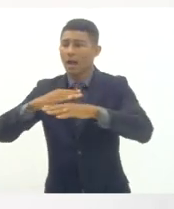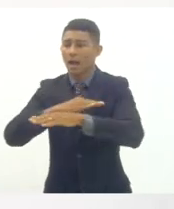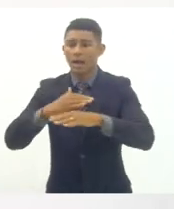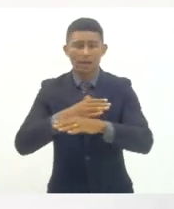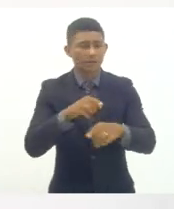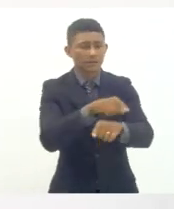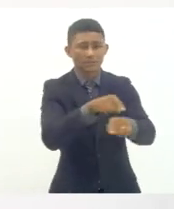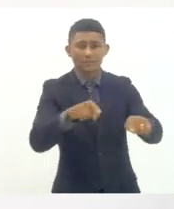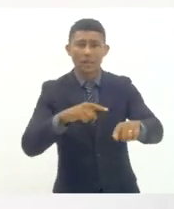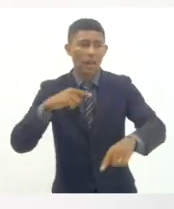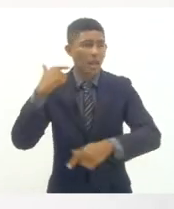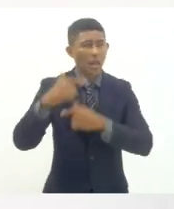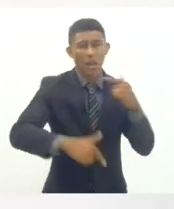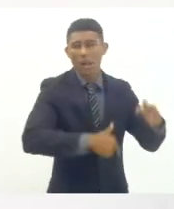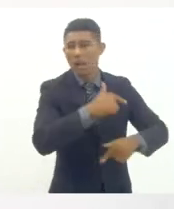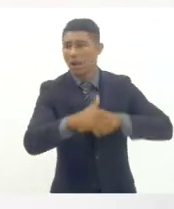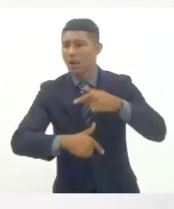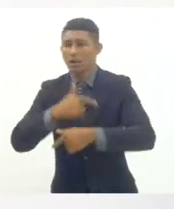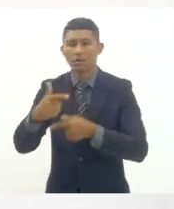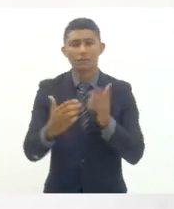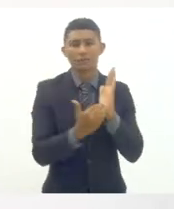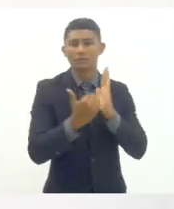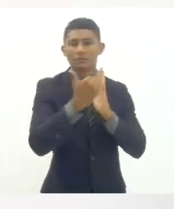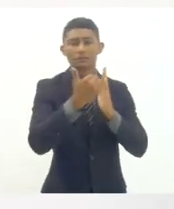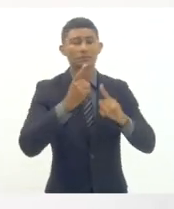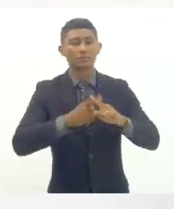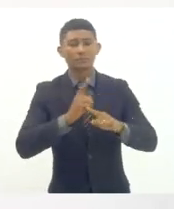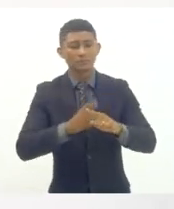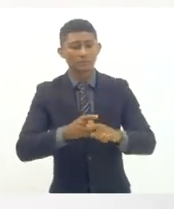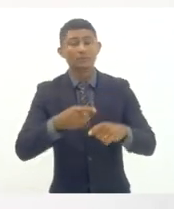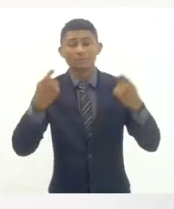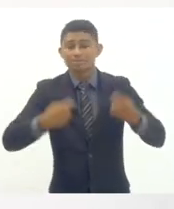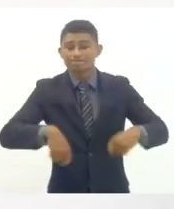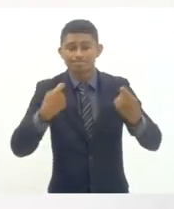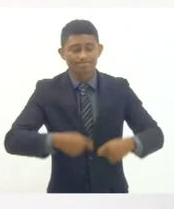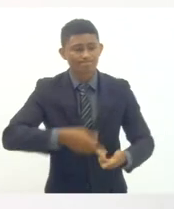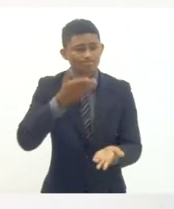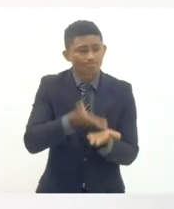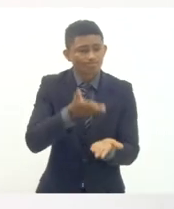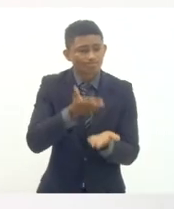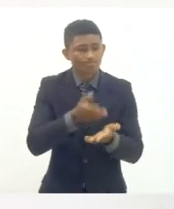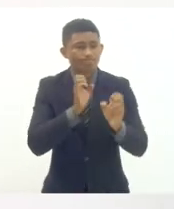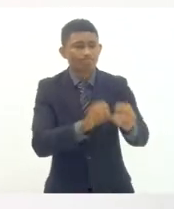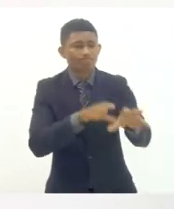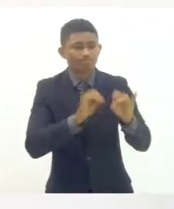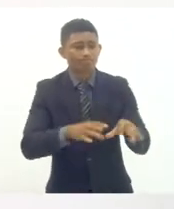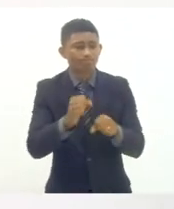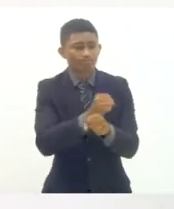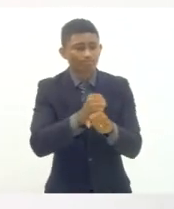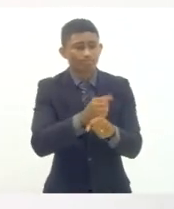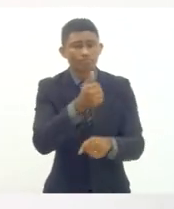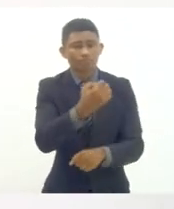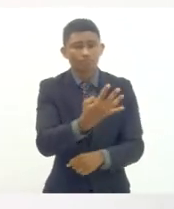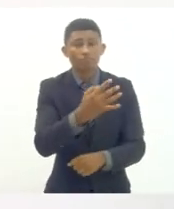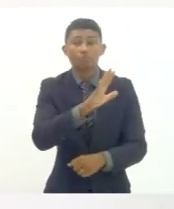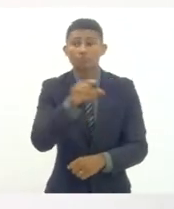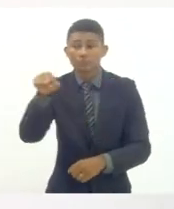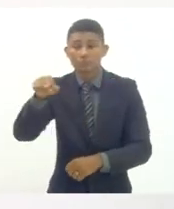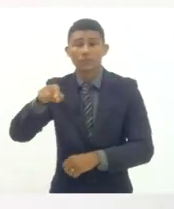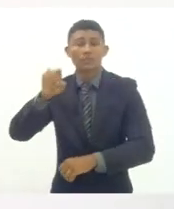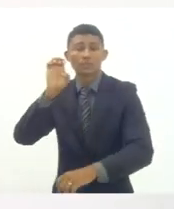tem aí a responsabilidade de ofertar 14 anos de escolaridade enquanto o estado só oferta 3 no geral